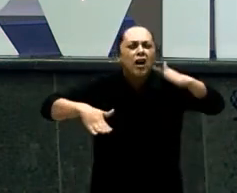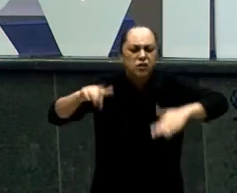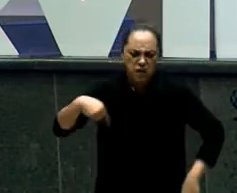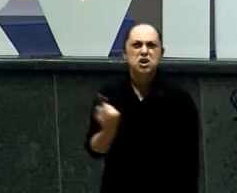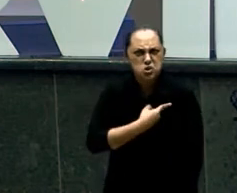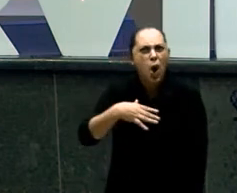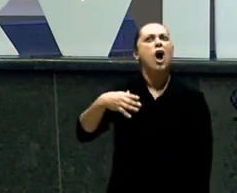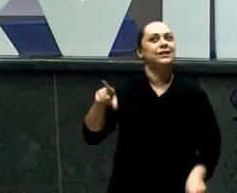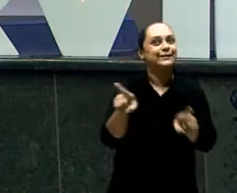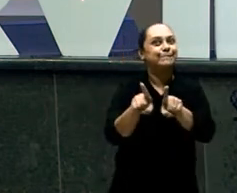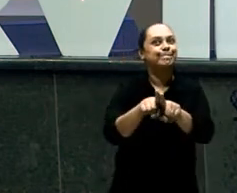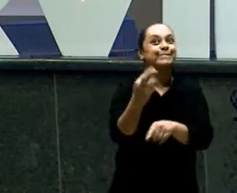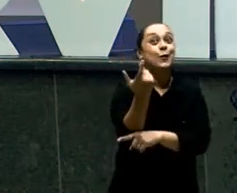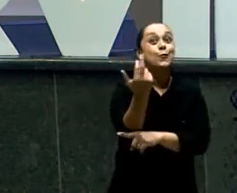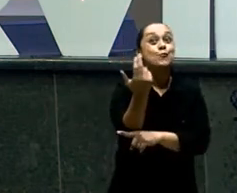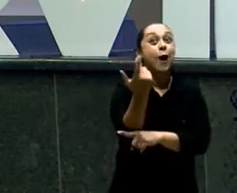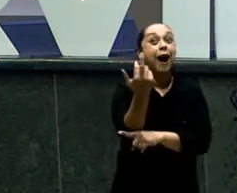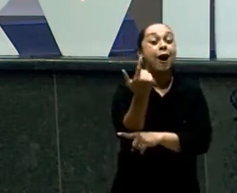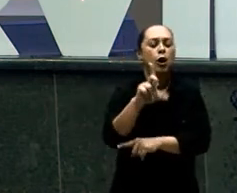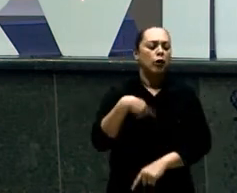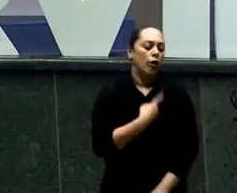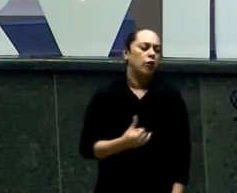Se indispõe Cria problemas Mas